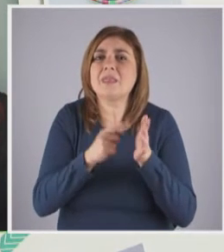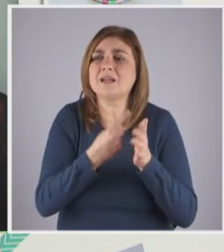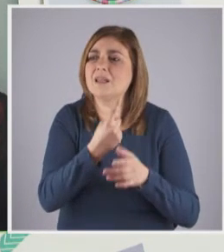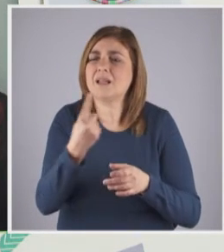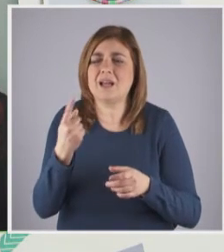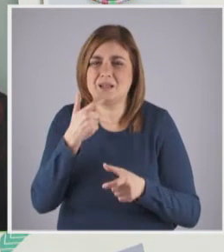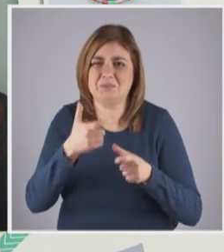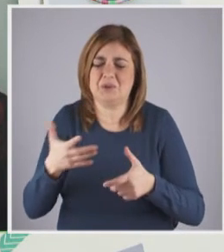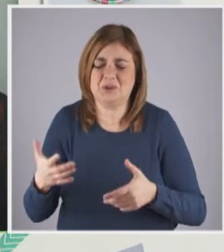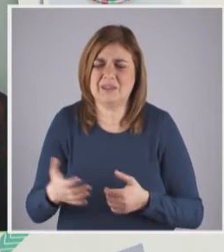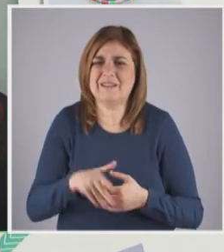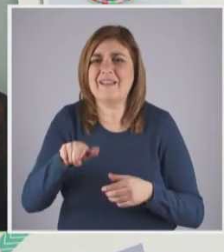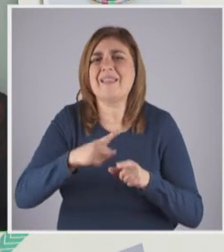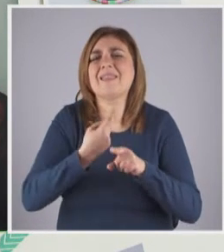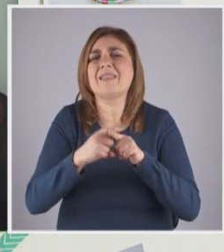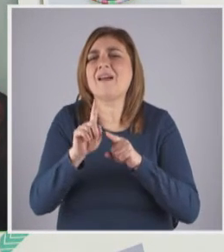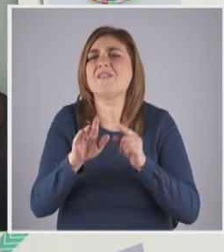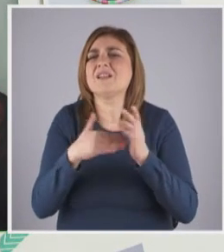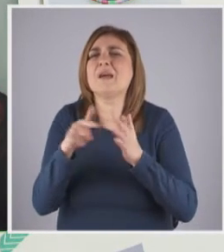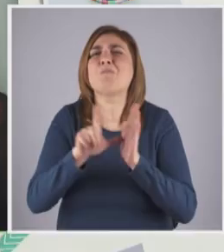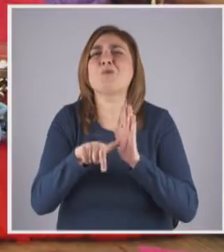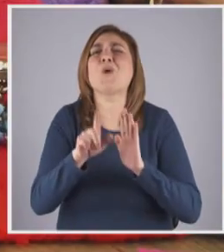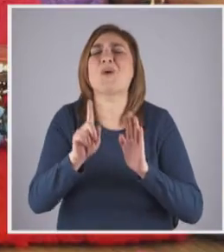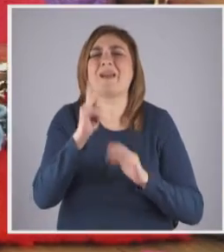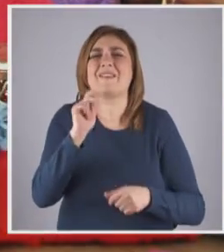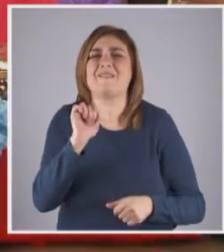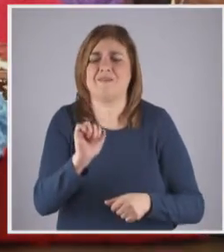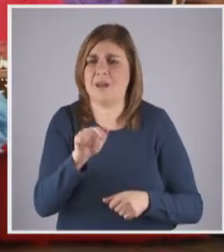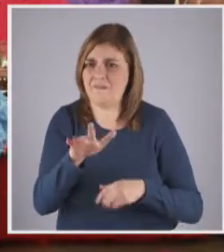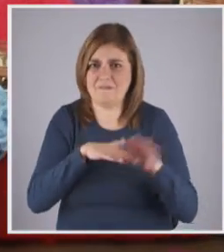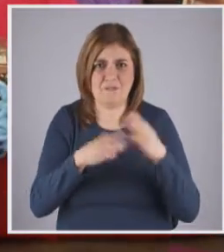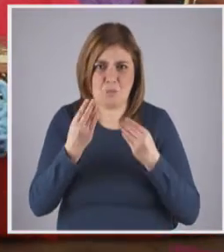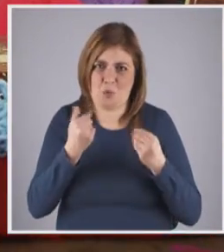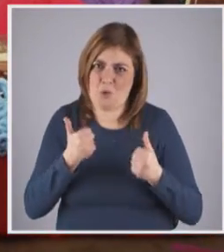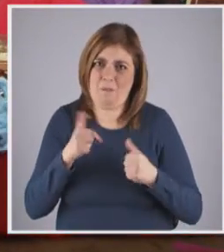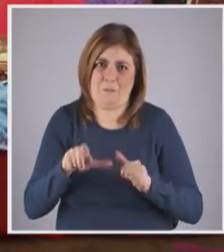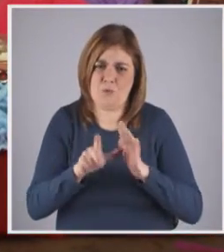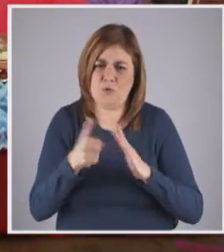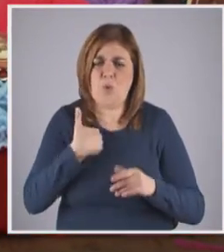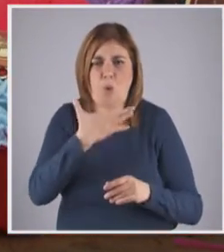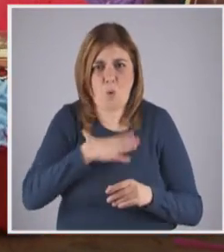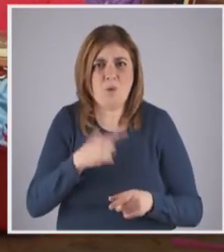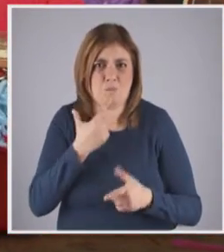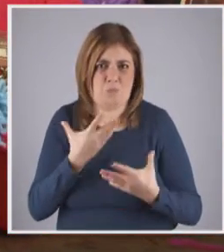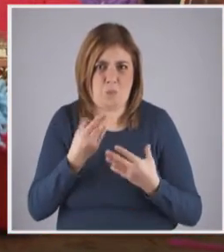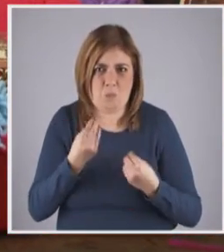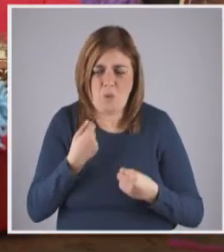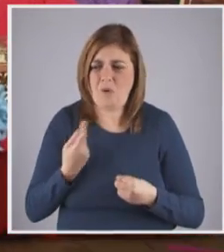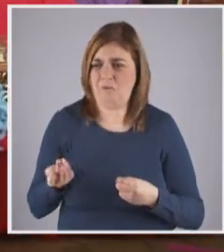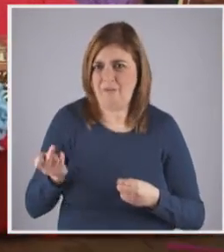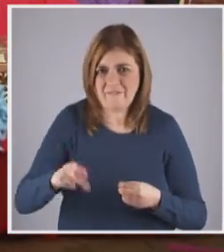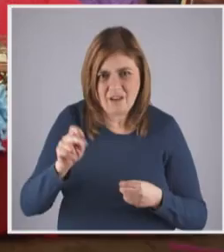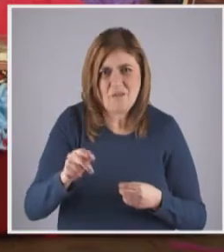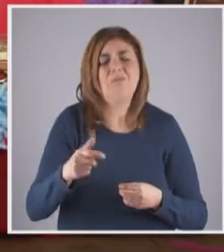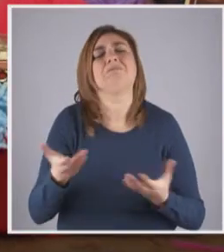deles, não é? Que diferença é que este projeto fez na sua vida? Ai, fiz muito bem. Gosto muito de estar aqui.